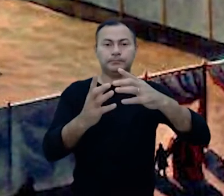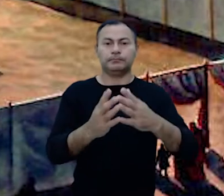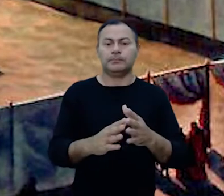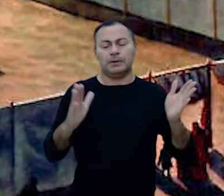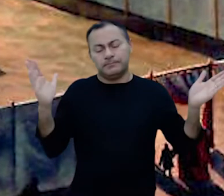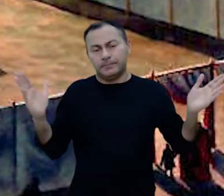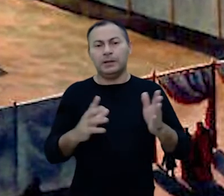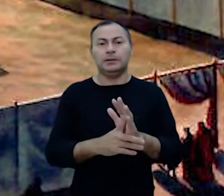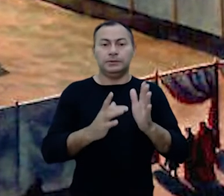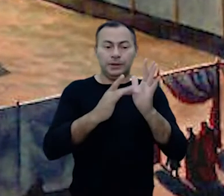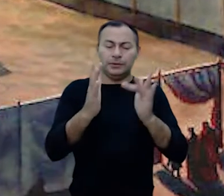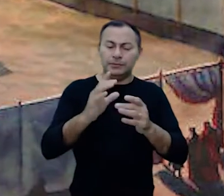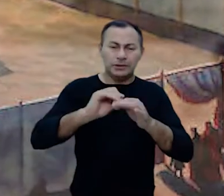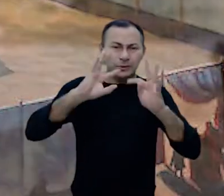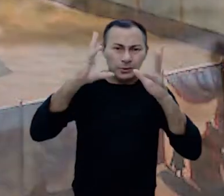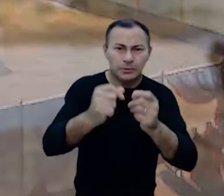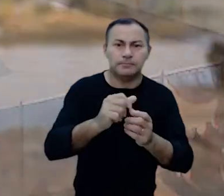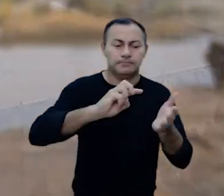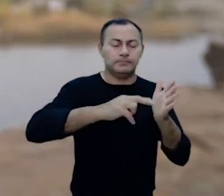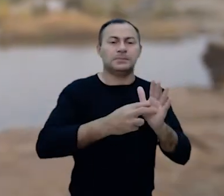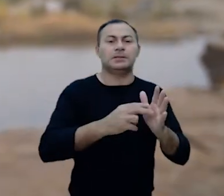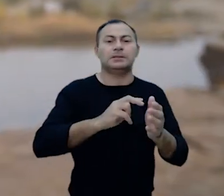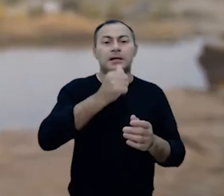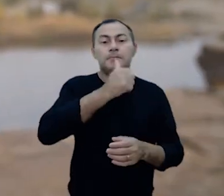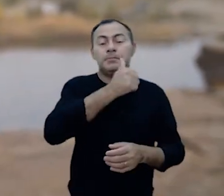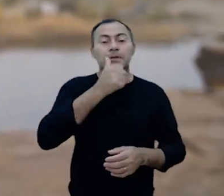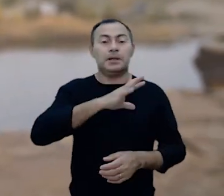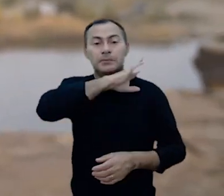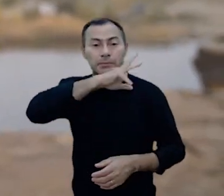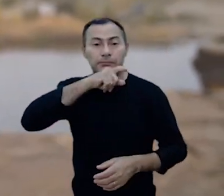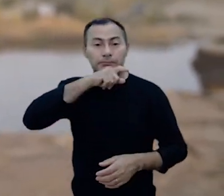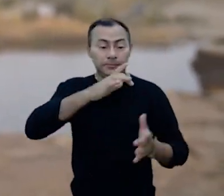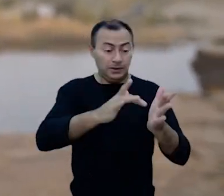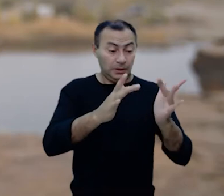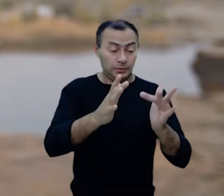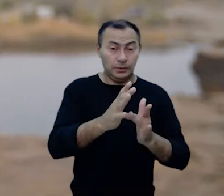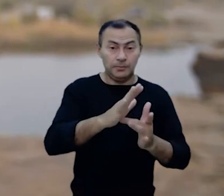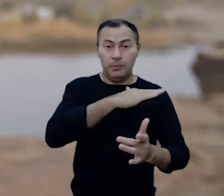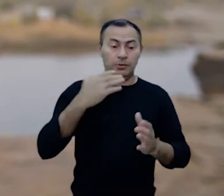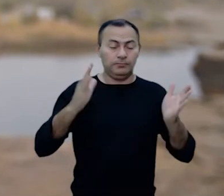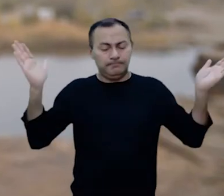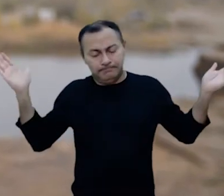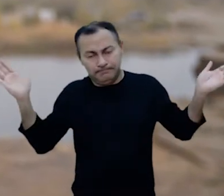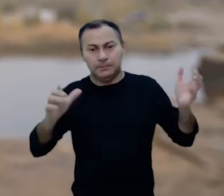cruz, ele cumpriu todos os significados destes sacrifícios com animais. E quando Jesus morreu na cruz, ele tornou possível para